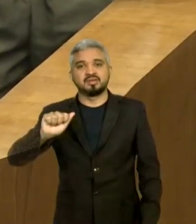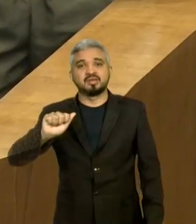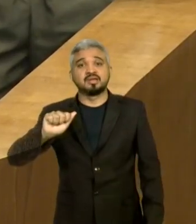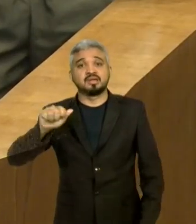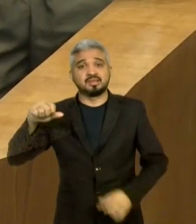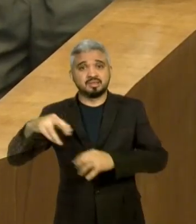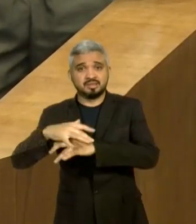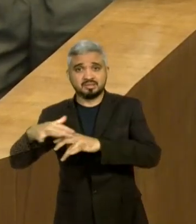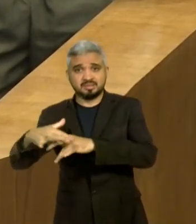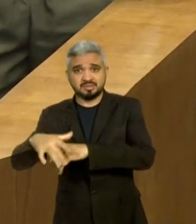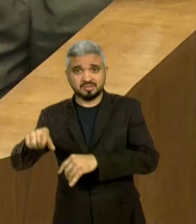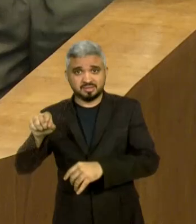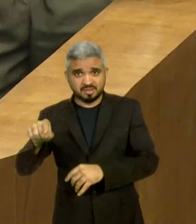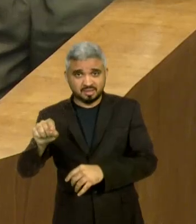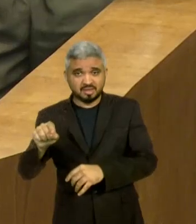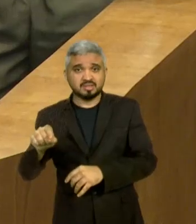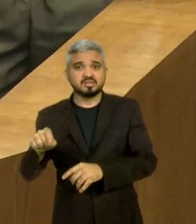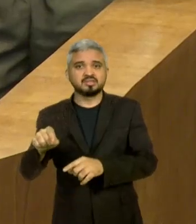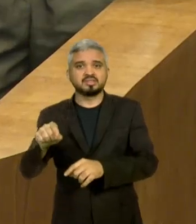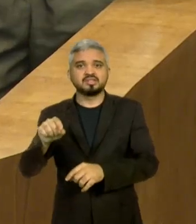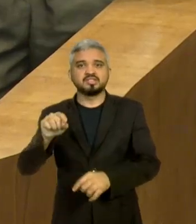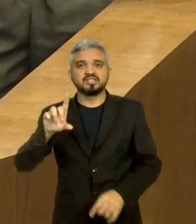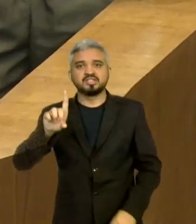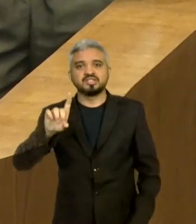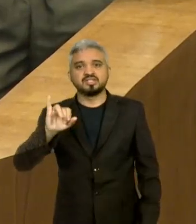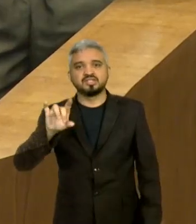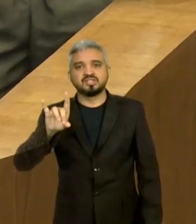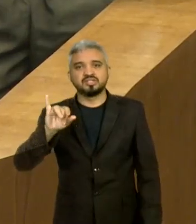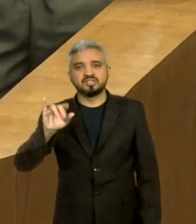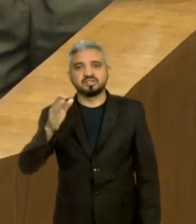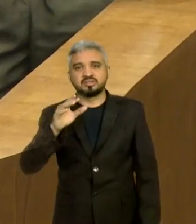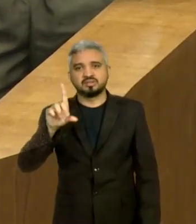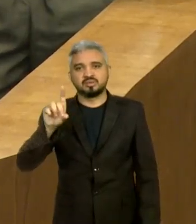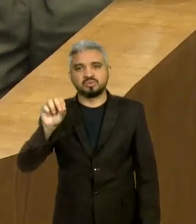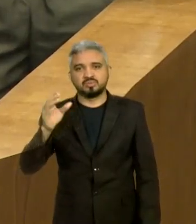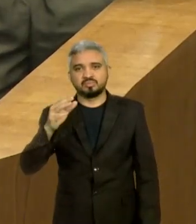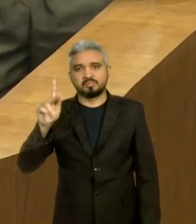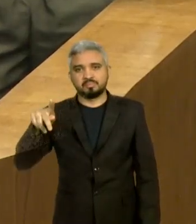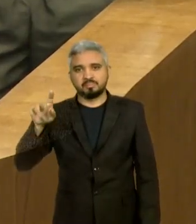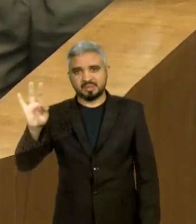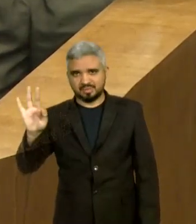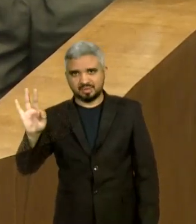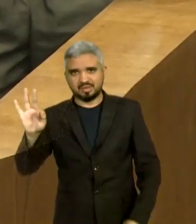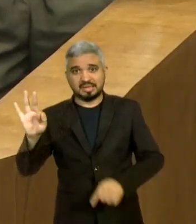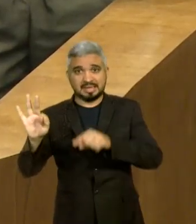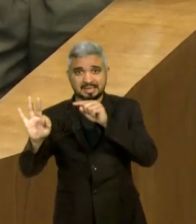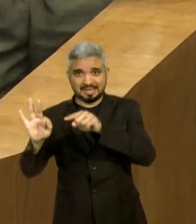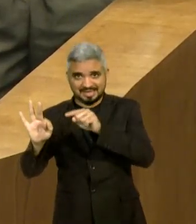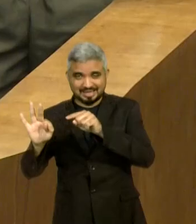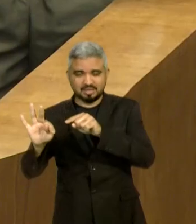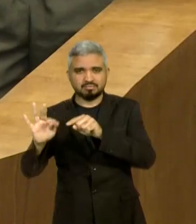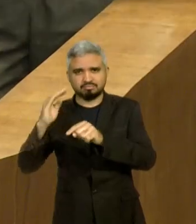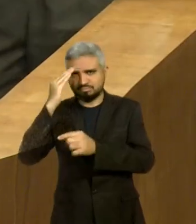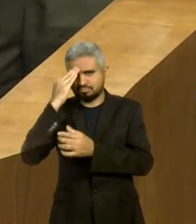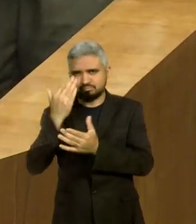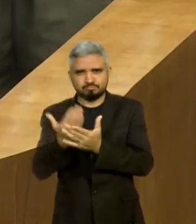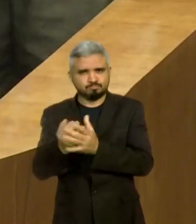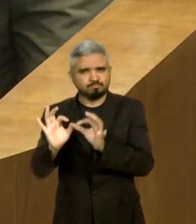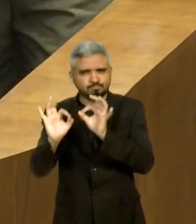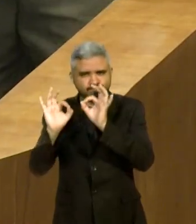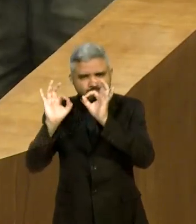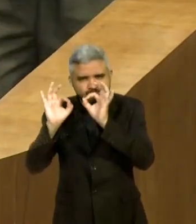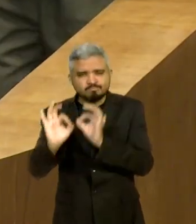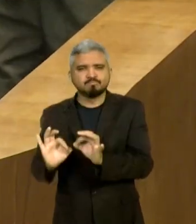elegeu o Didi do Pepe, o Didi que eu tenho convicção plena que vai continuar